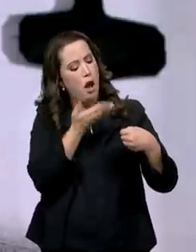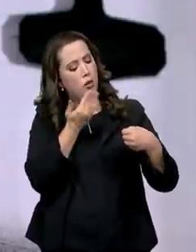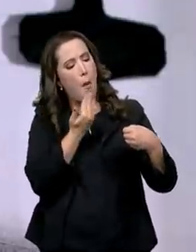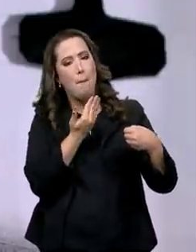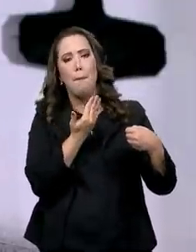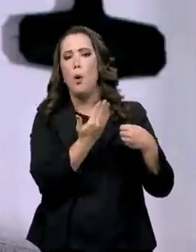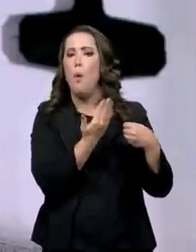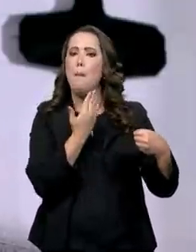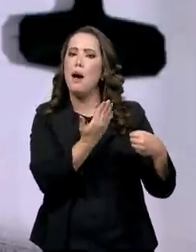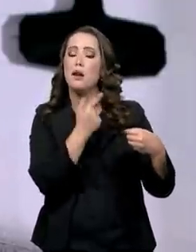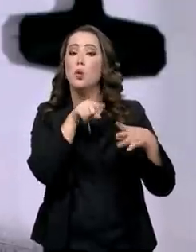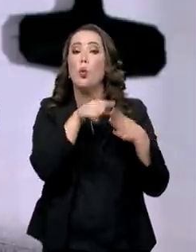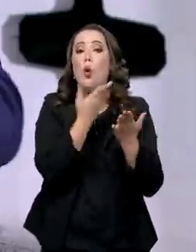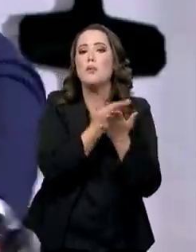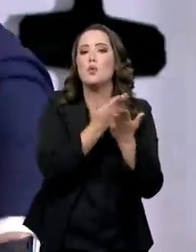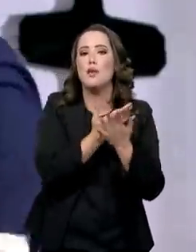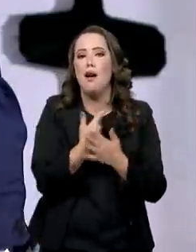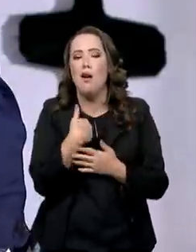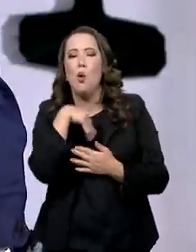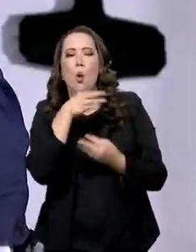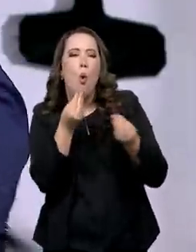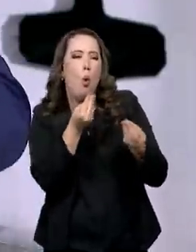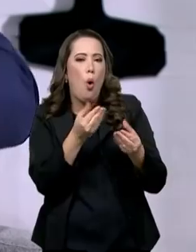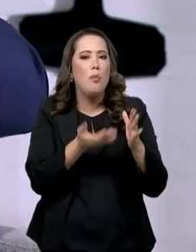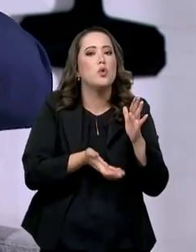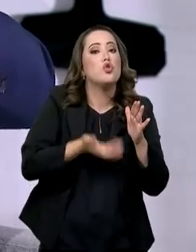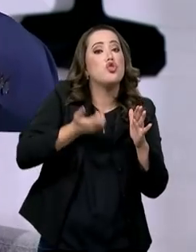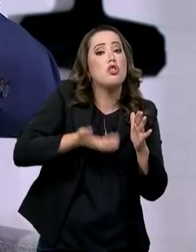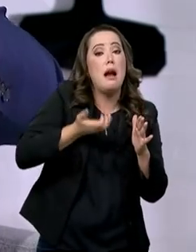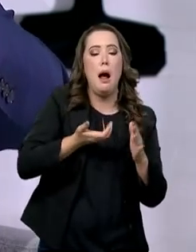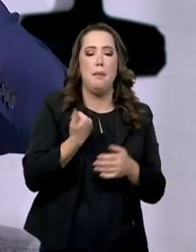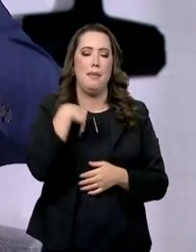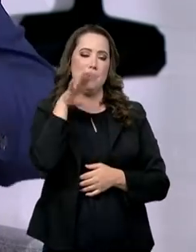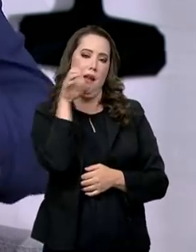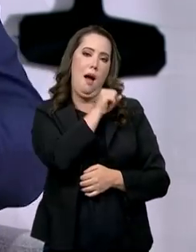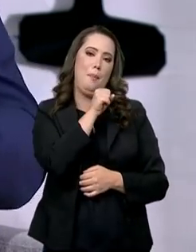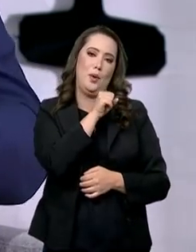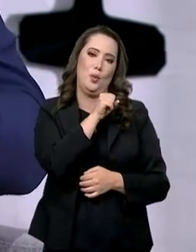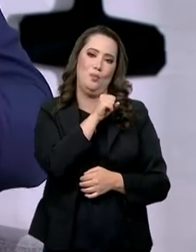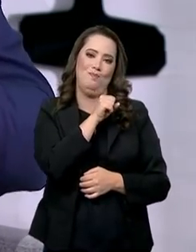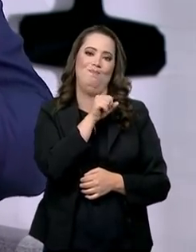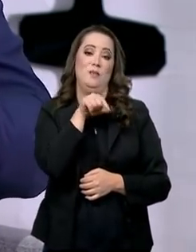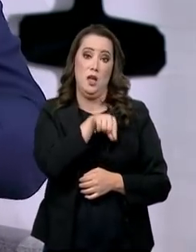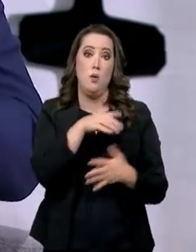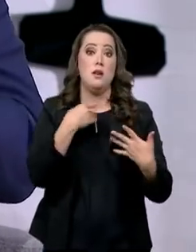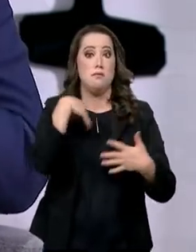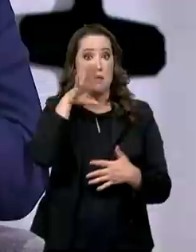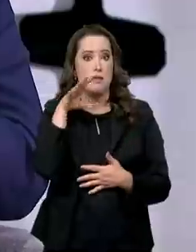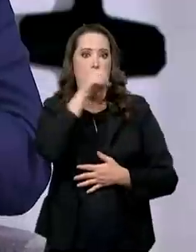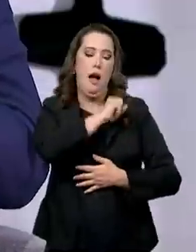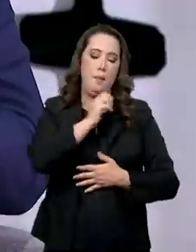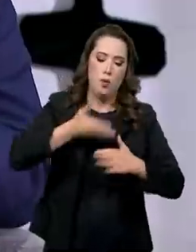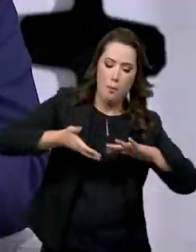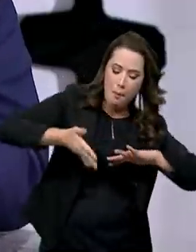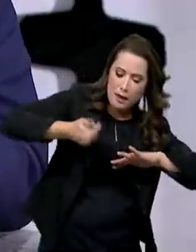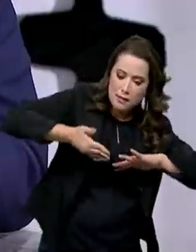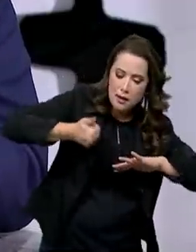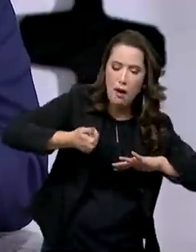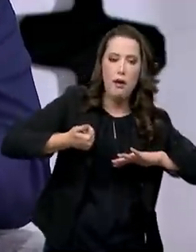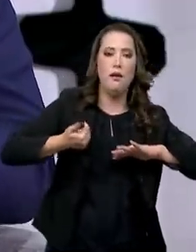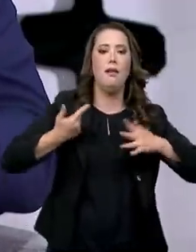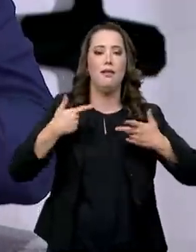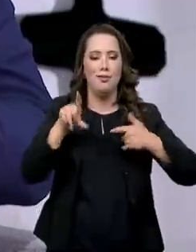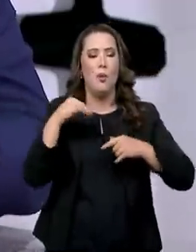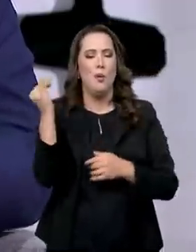para calcular quanto que isso vale? Isso eu estou falando de uma aplicação. Tem aplicações no setor da parte de vida também, de saúde.